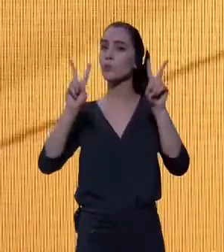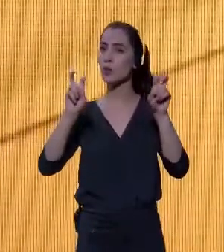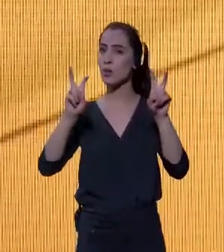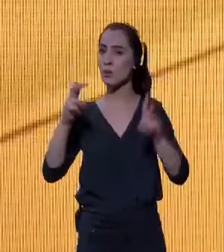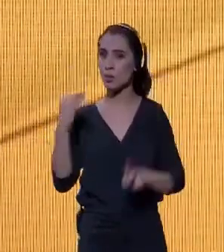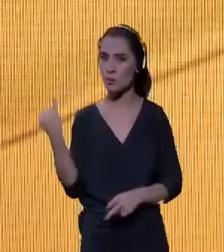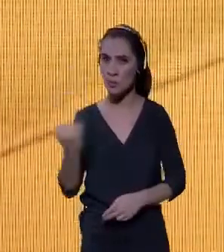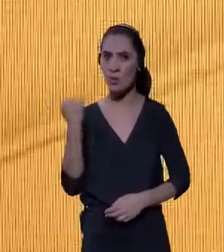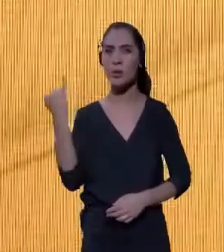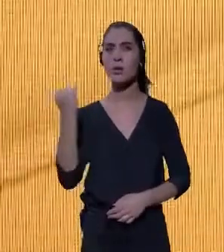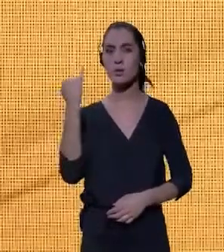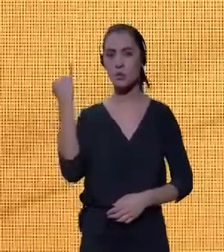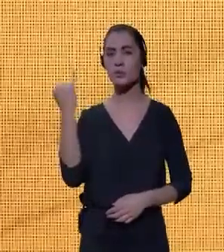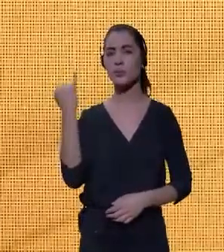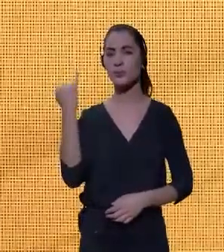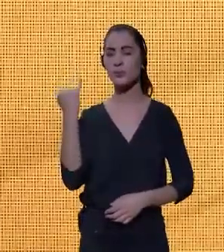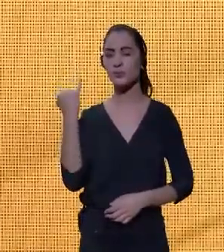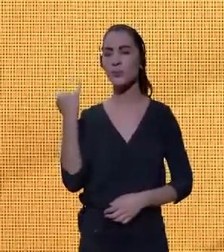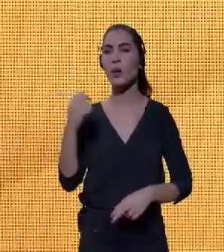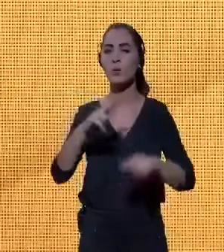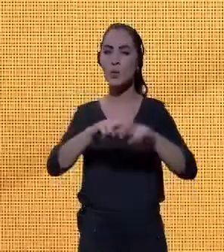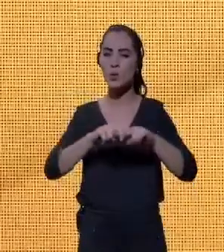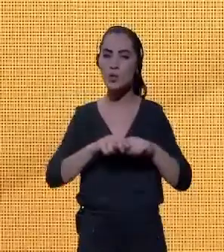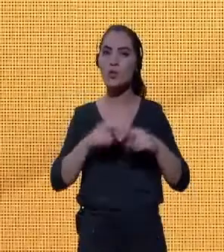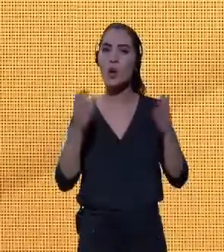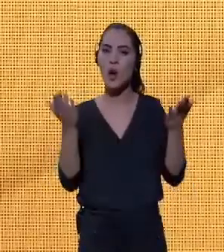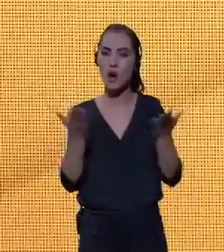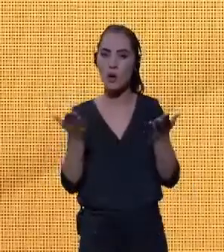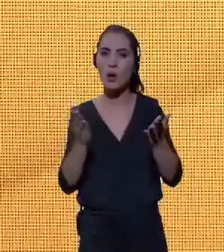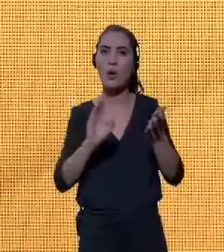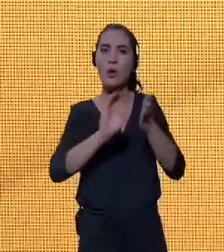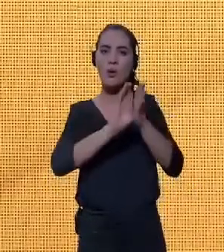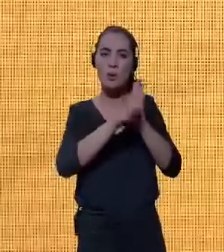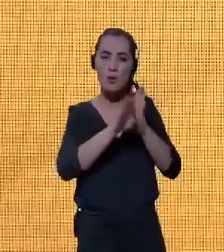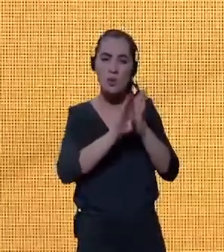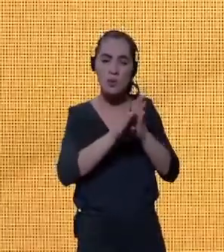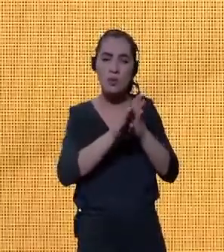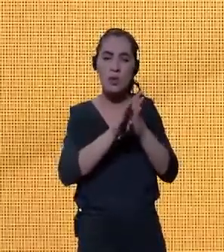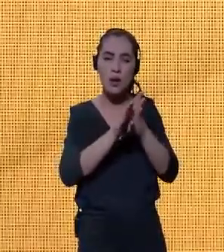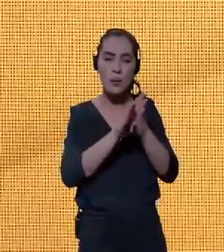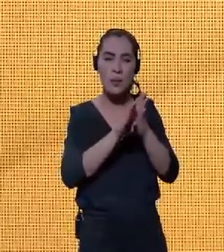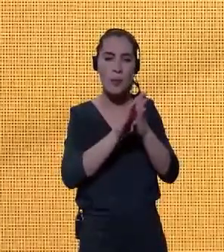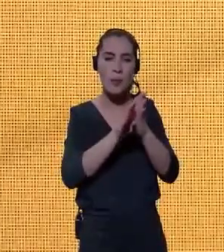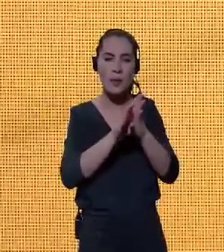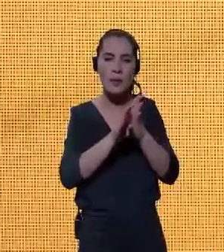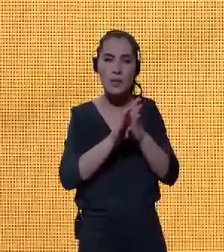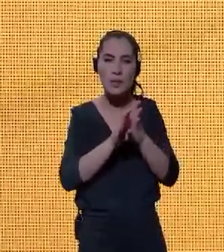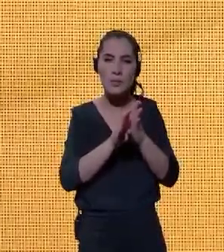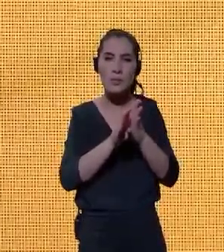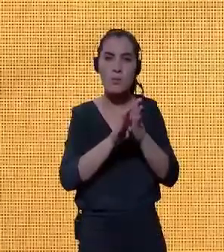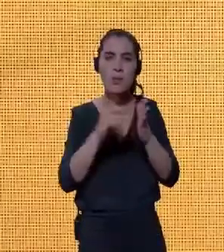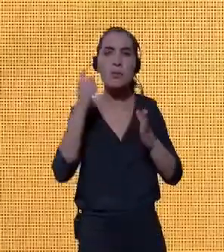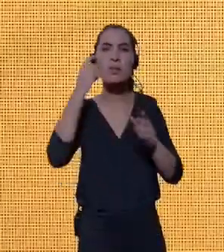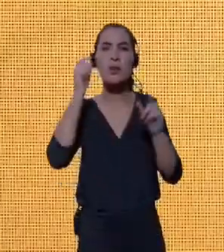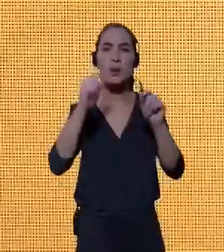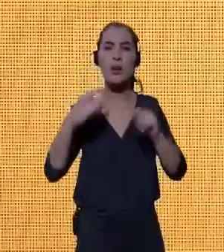e nós partimos, portanto, do conceito do complexo econômico-industrial da saúde. São setores